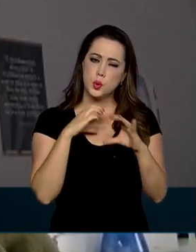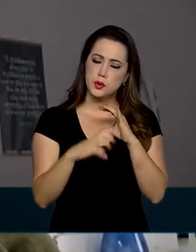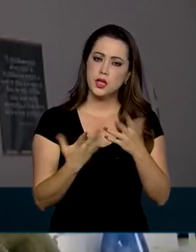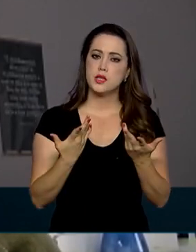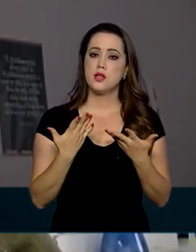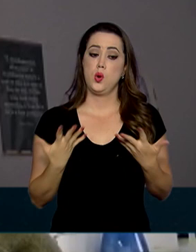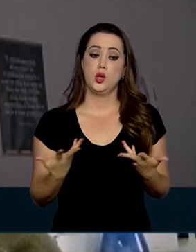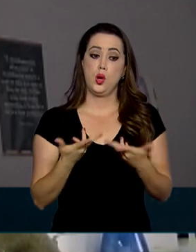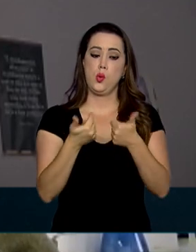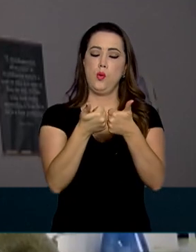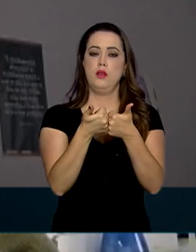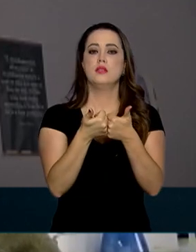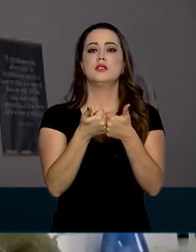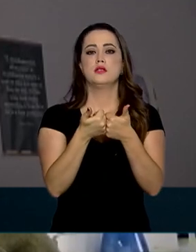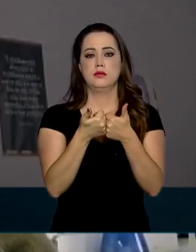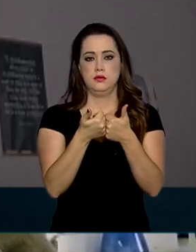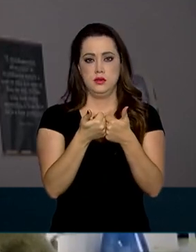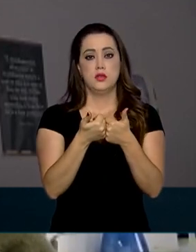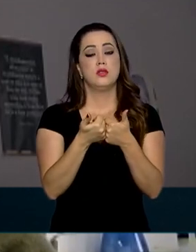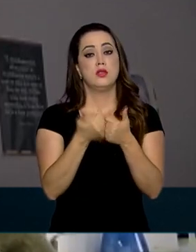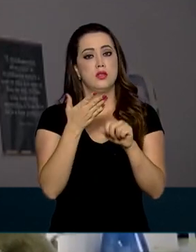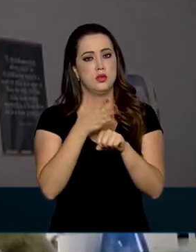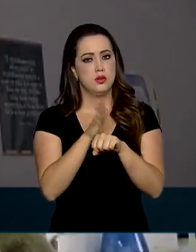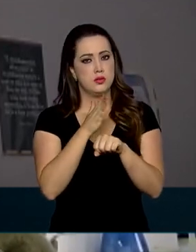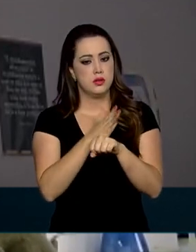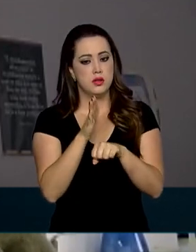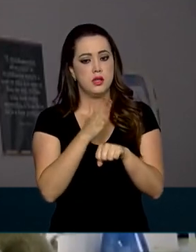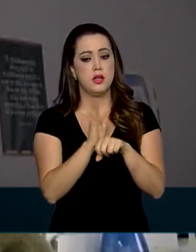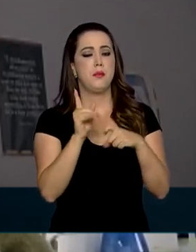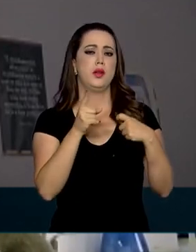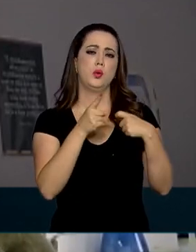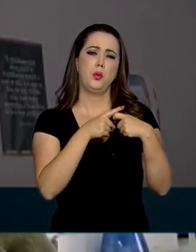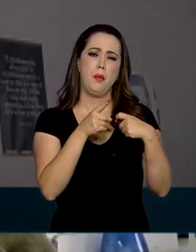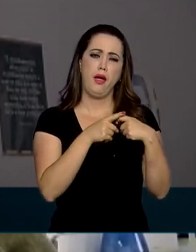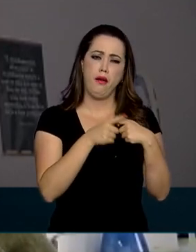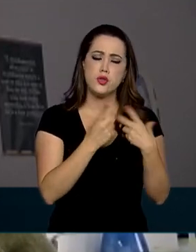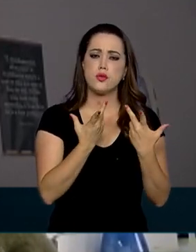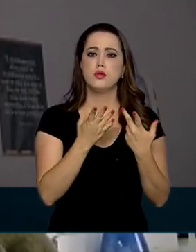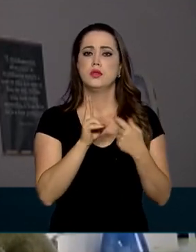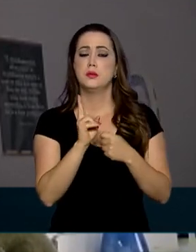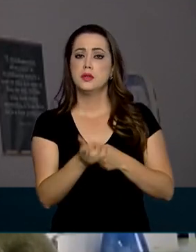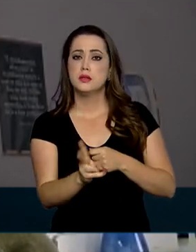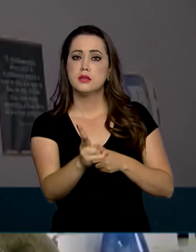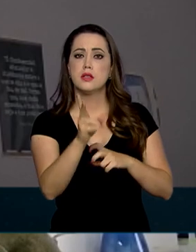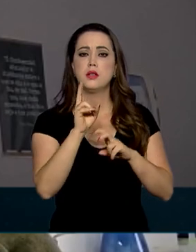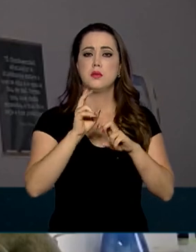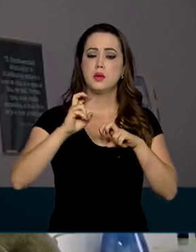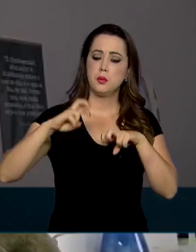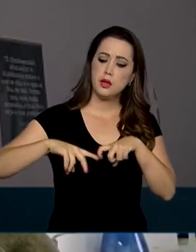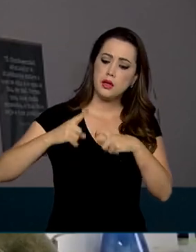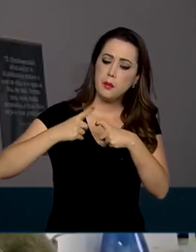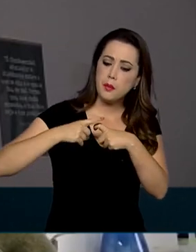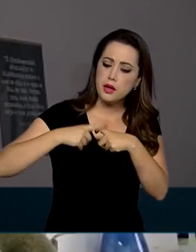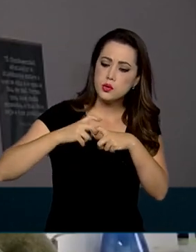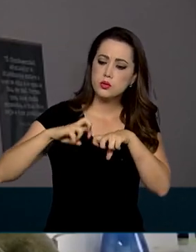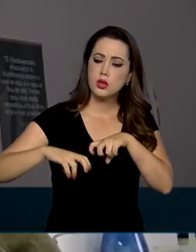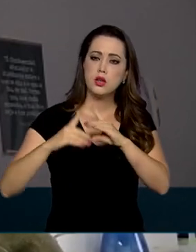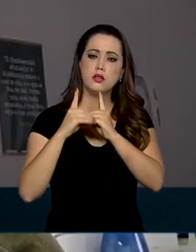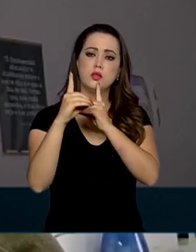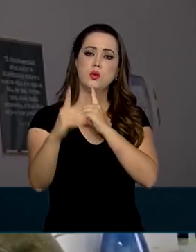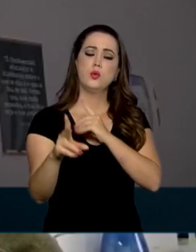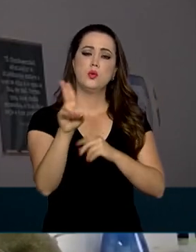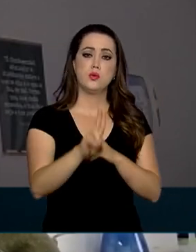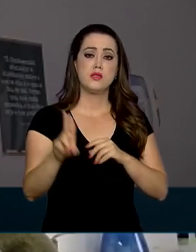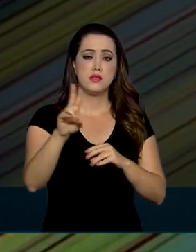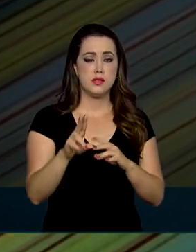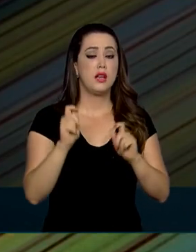na qualidade do raciocínio clínico e na formação humanística do médico, para que a telemedicina seja utilizada